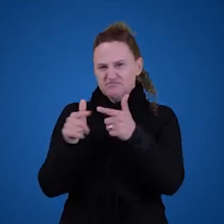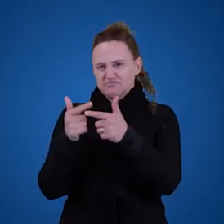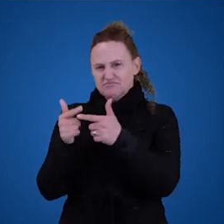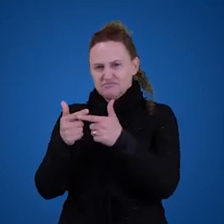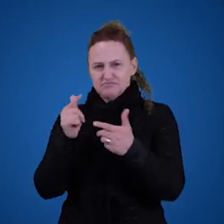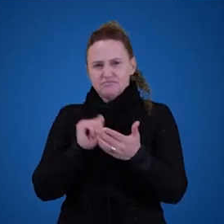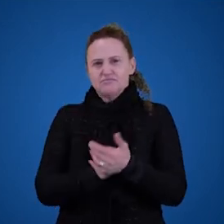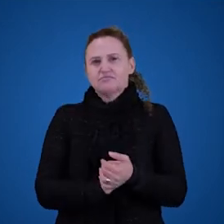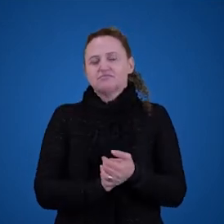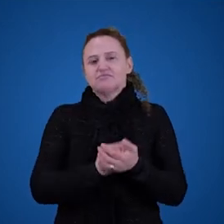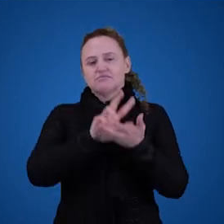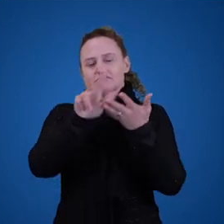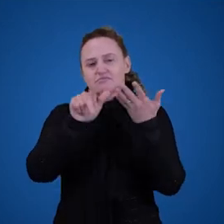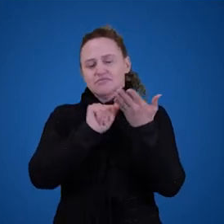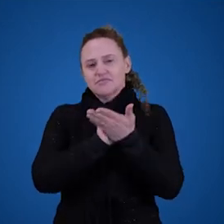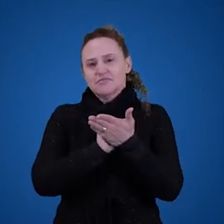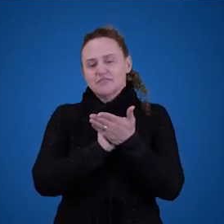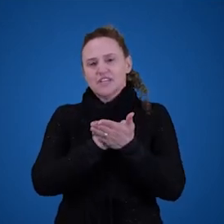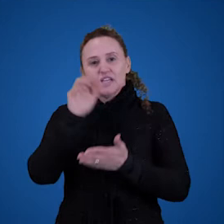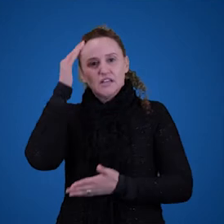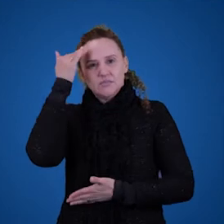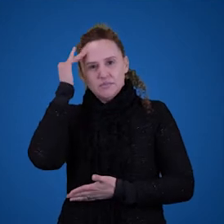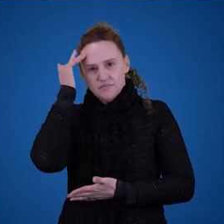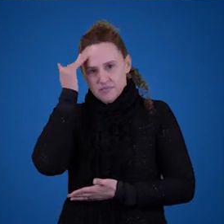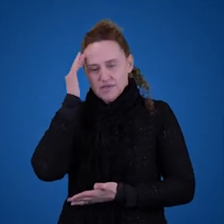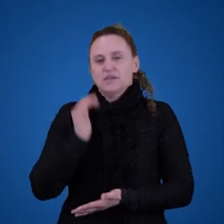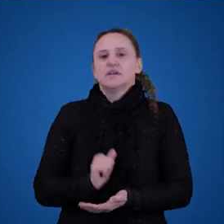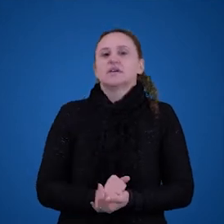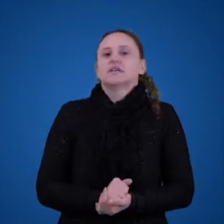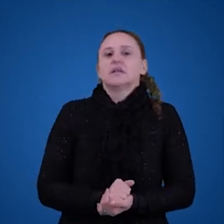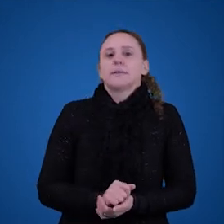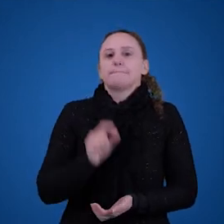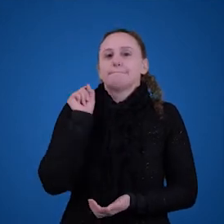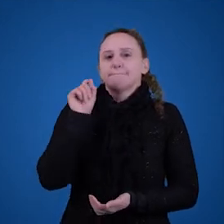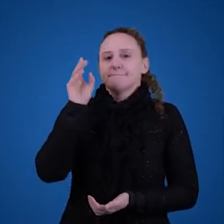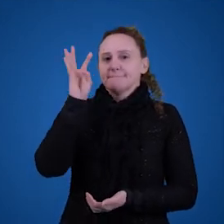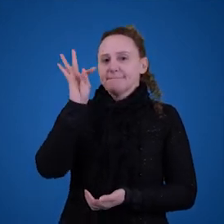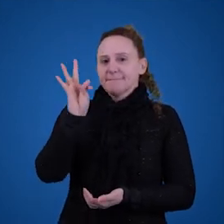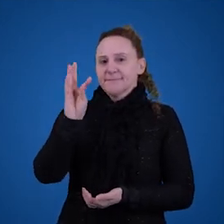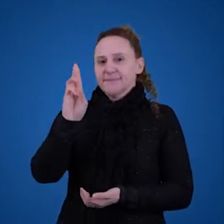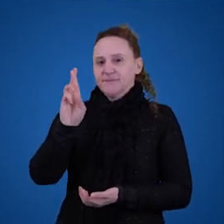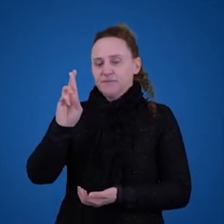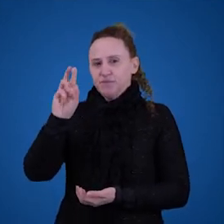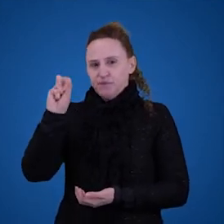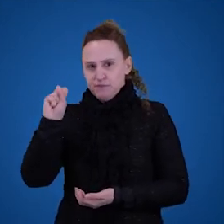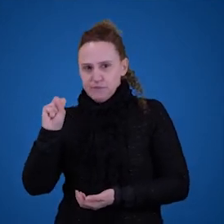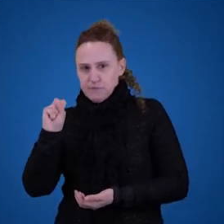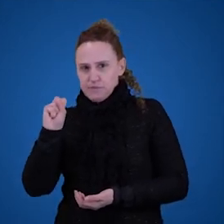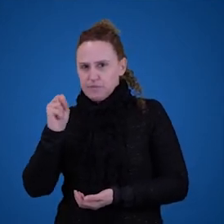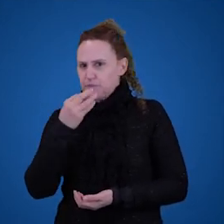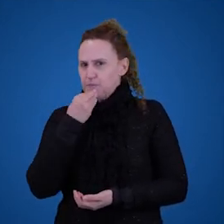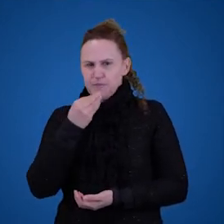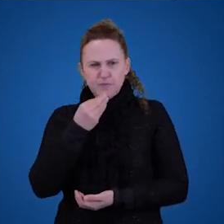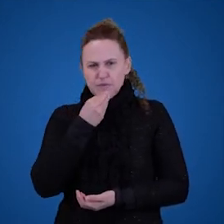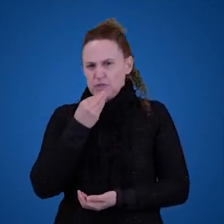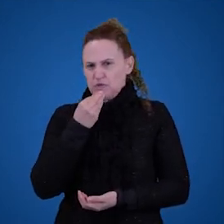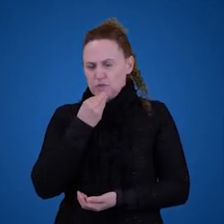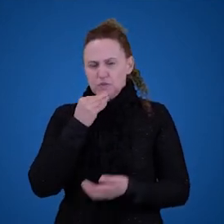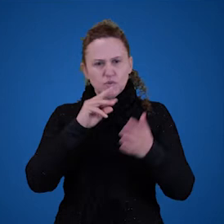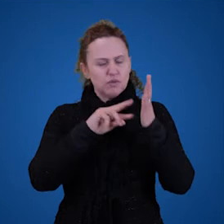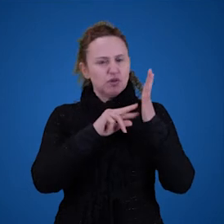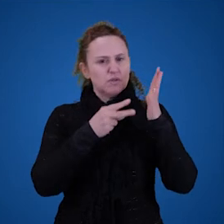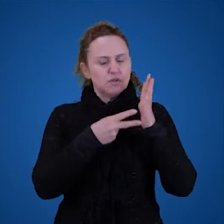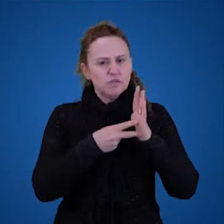belíssima conclusão, já para adiantar o final da missa, que a TRS parece não funcionar para explicar o significado nem